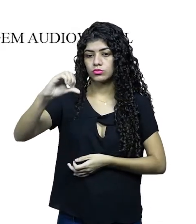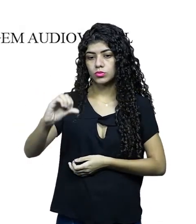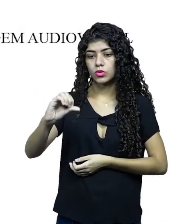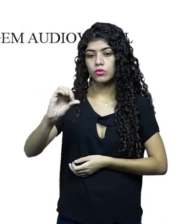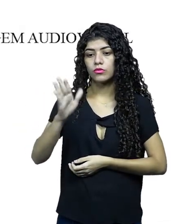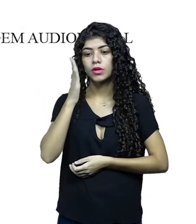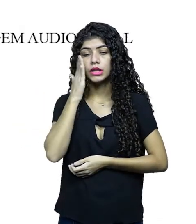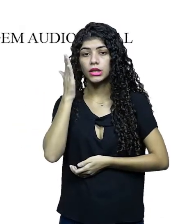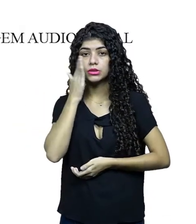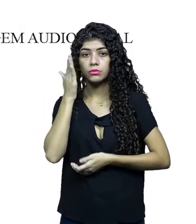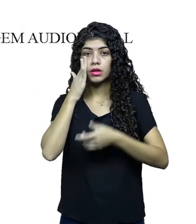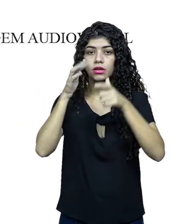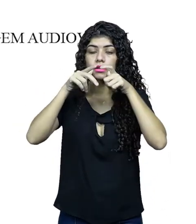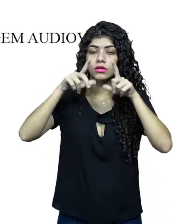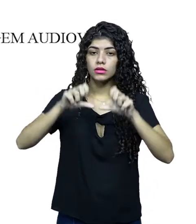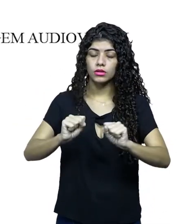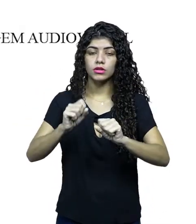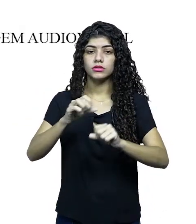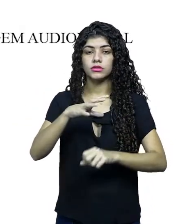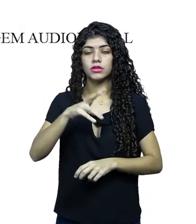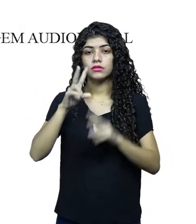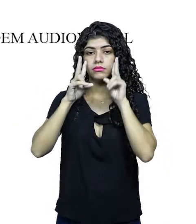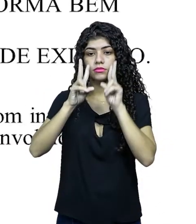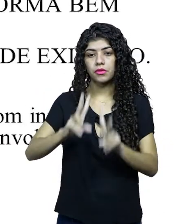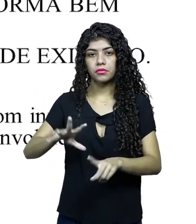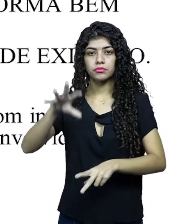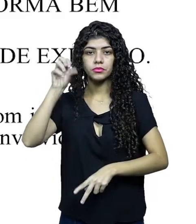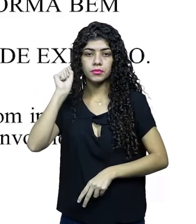A concepção da linguagem audiovisual.